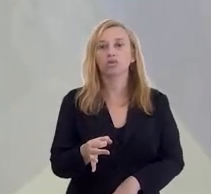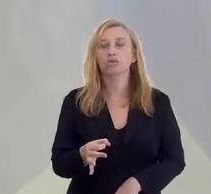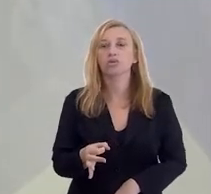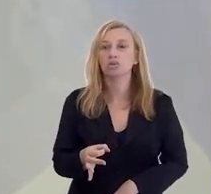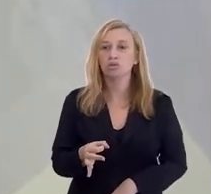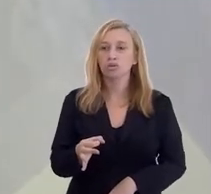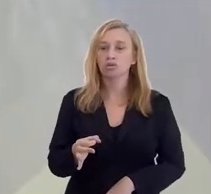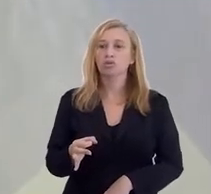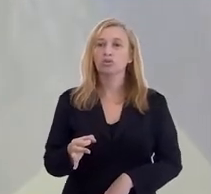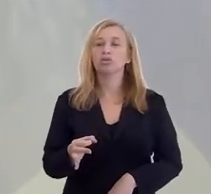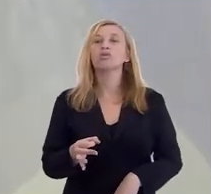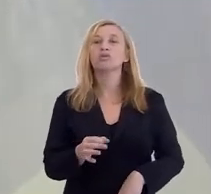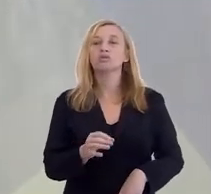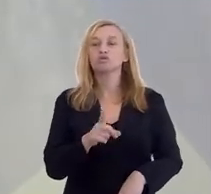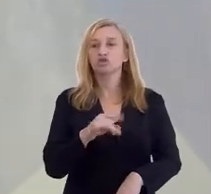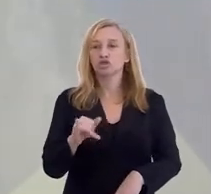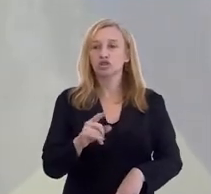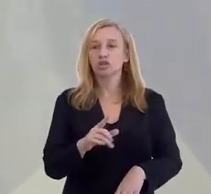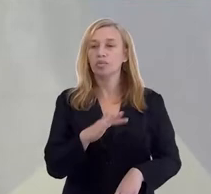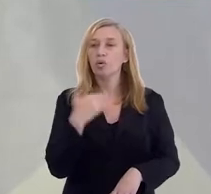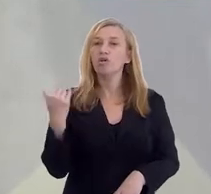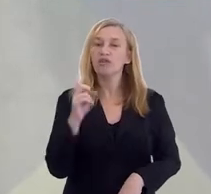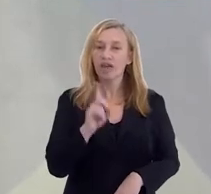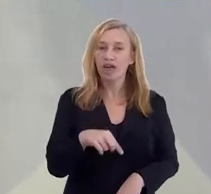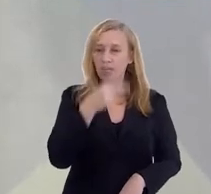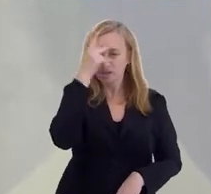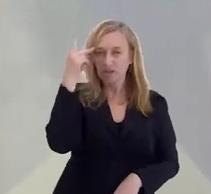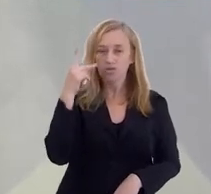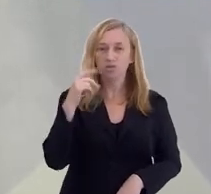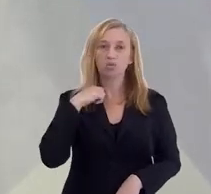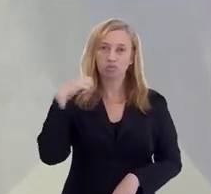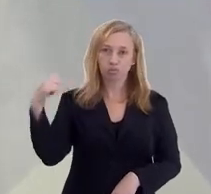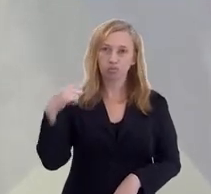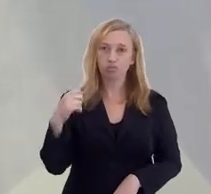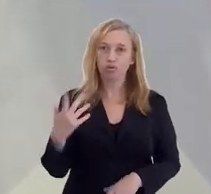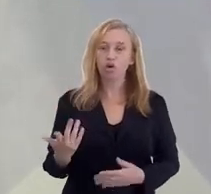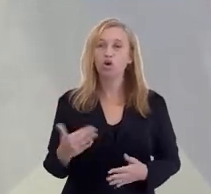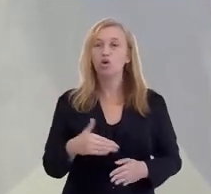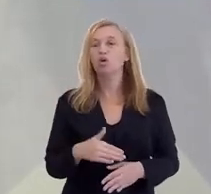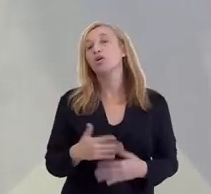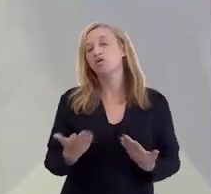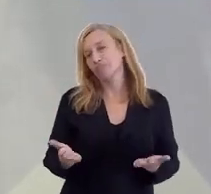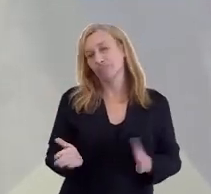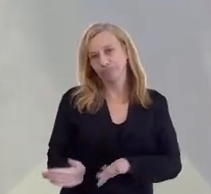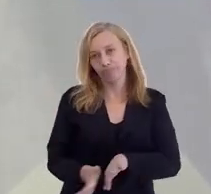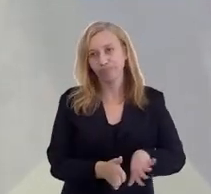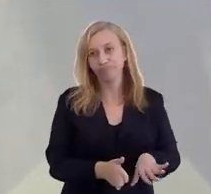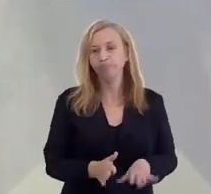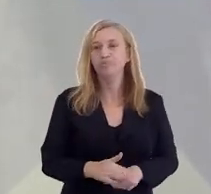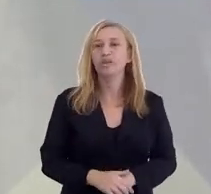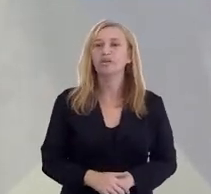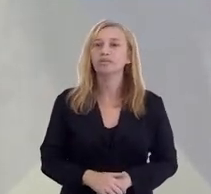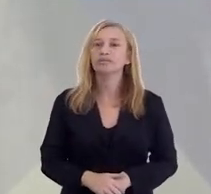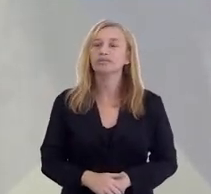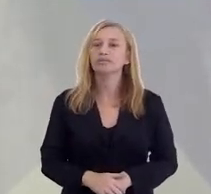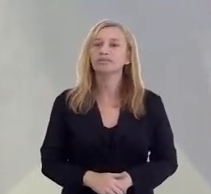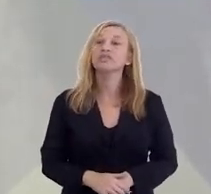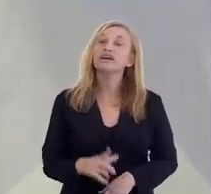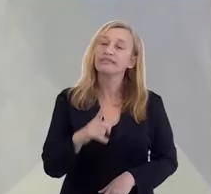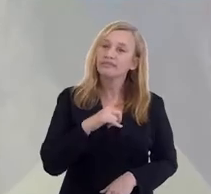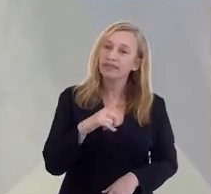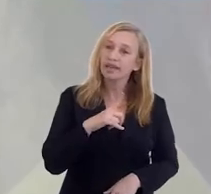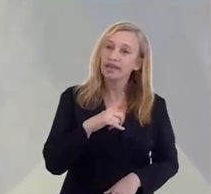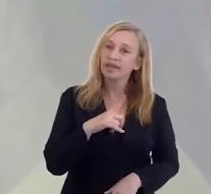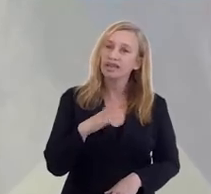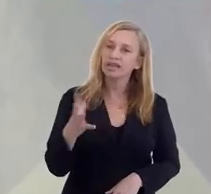que é o ato de acabar com a própria vida. Ou suicídio. Fora isso, todos nós vamos na hora que